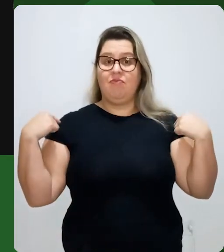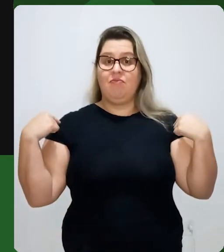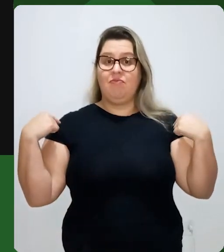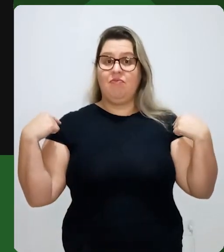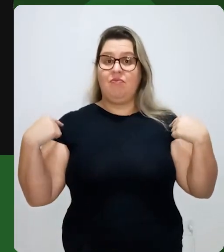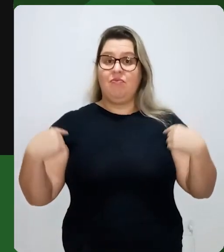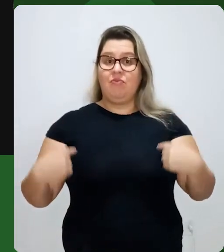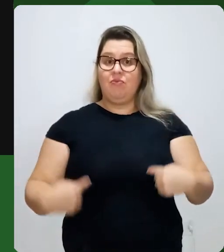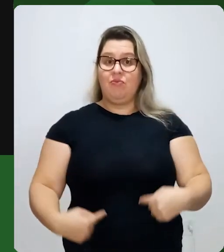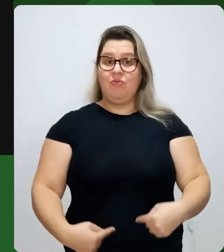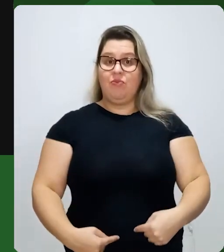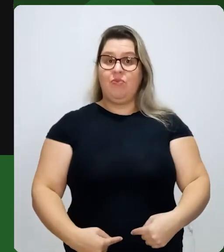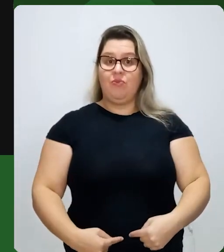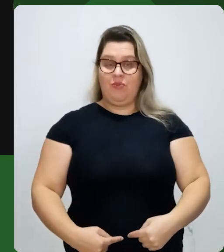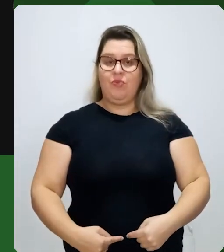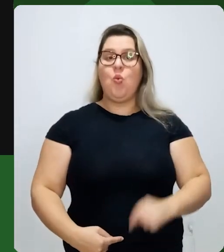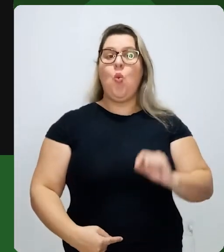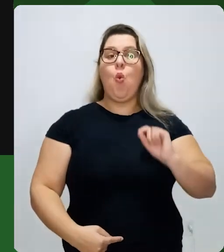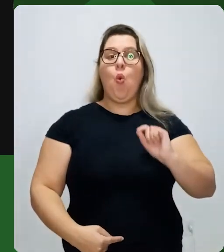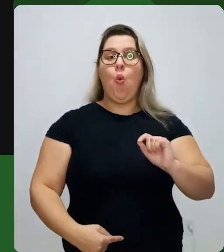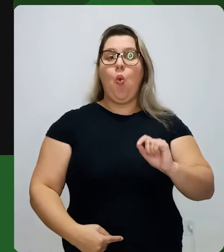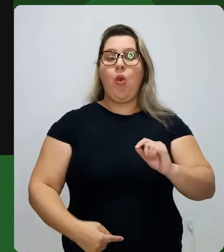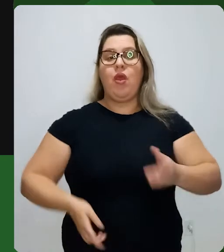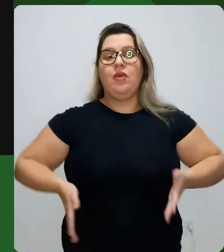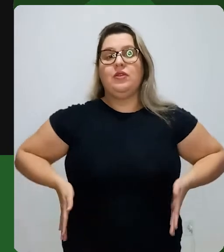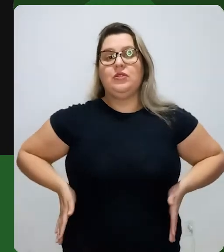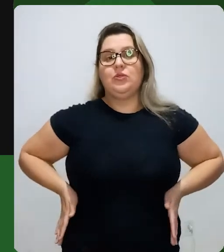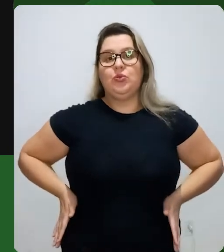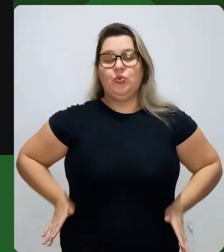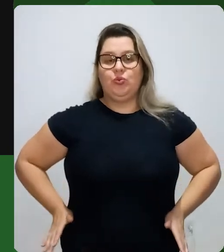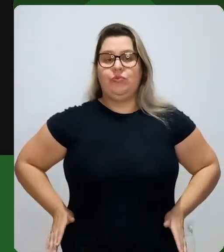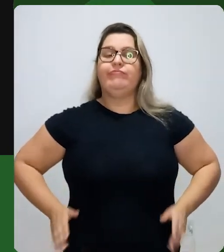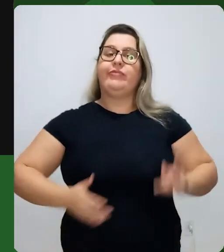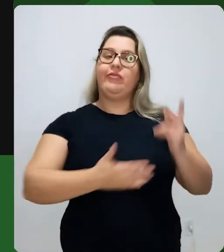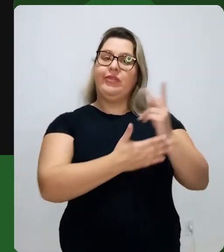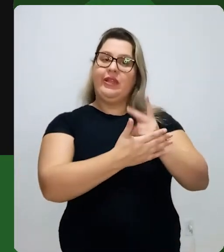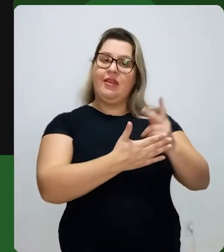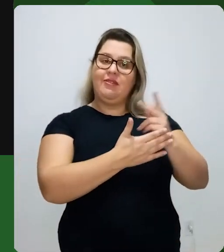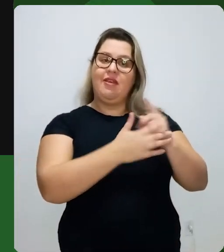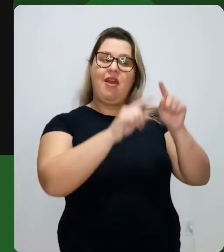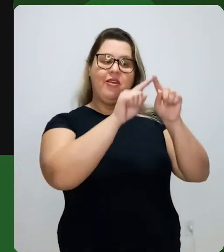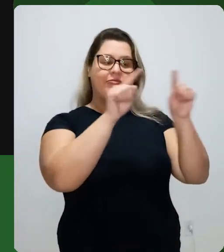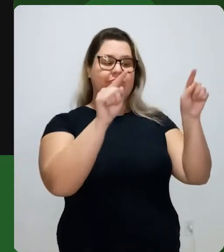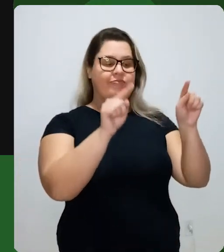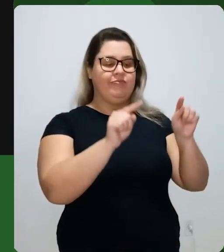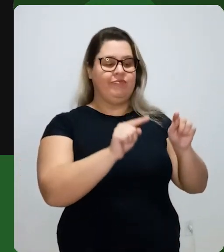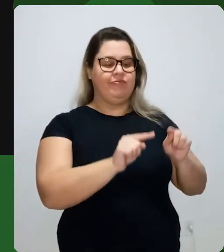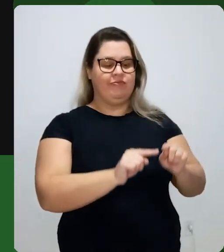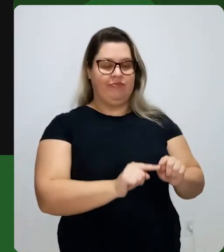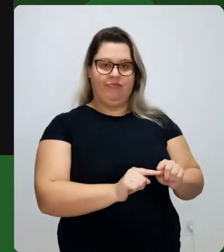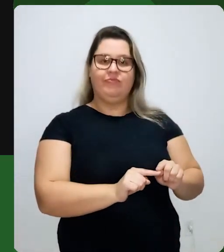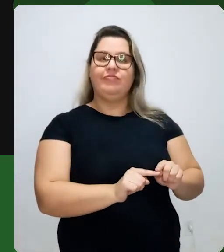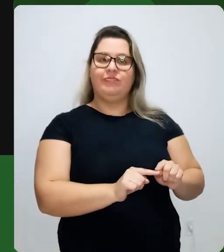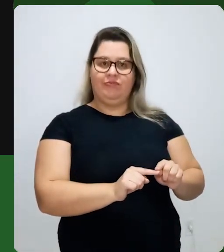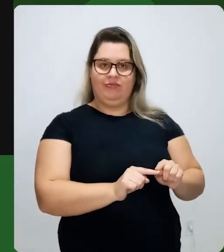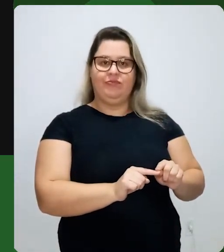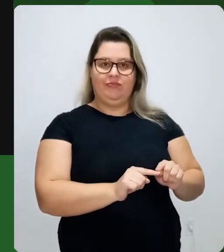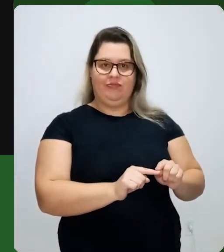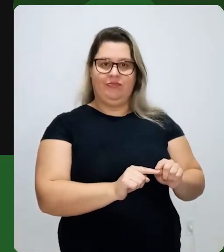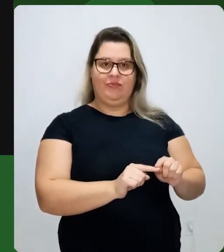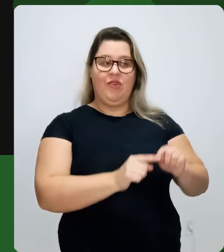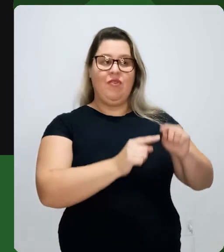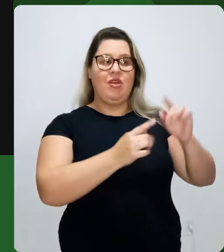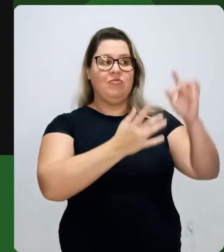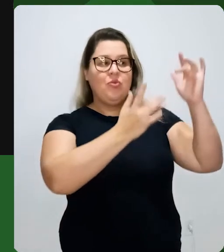demarca a menor circunferência da cintura. Então, eu vou desenhar um triângulo invertido, ligando as laterais do